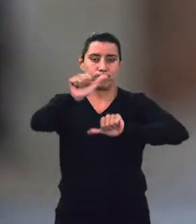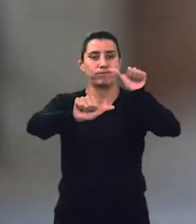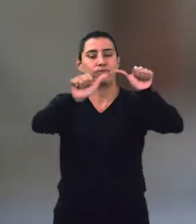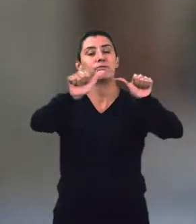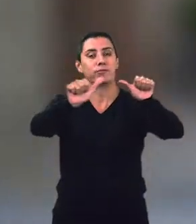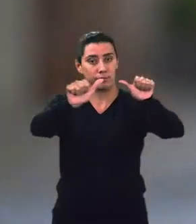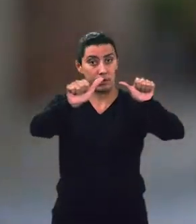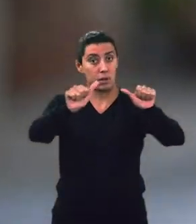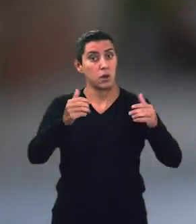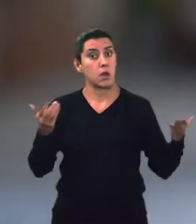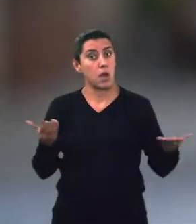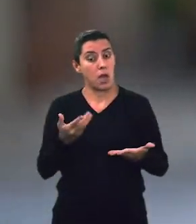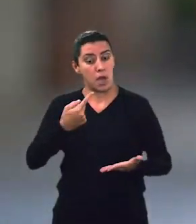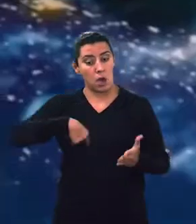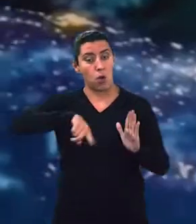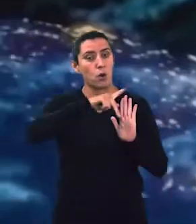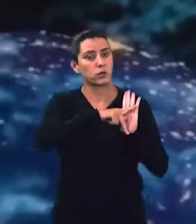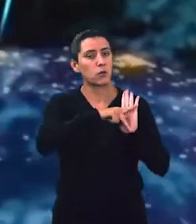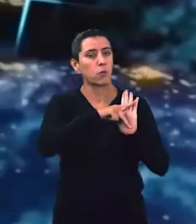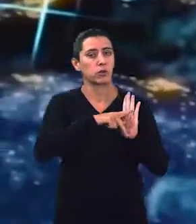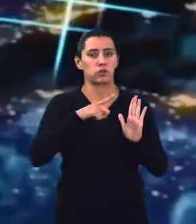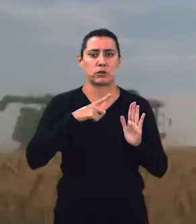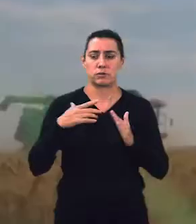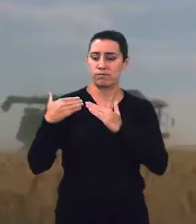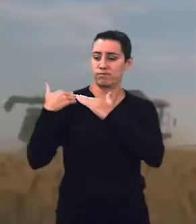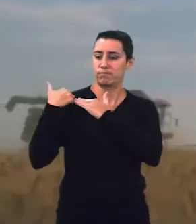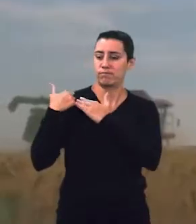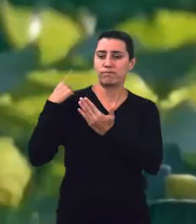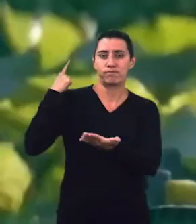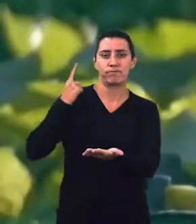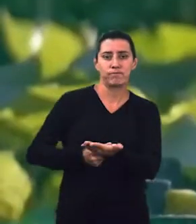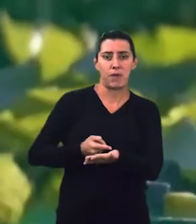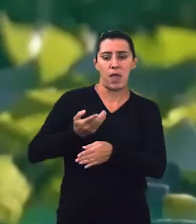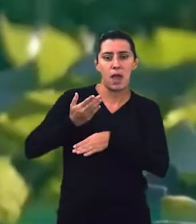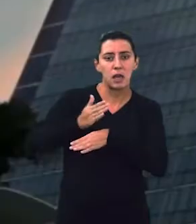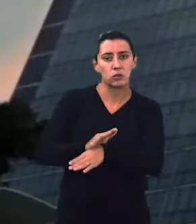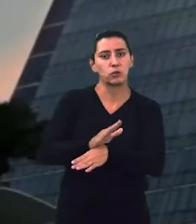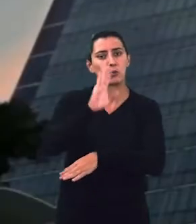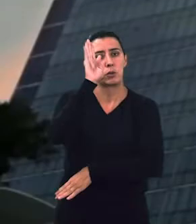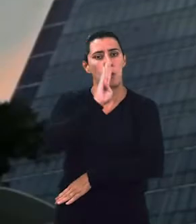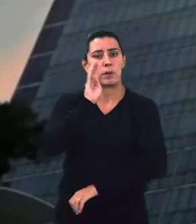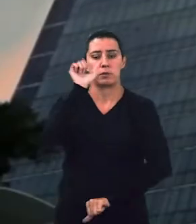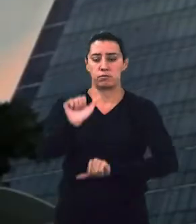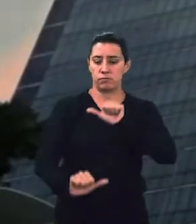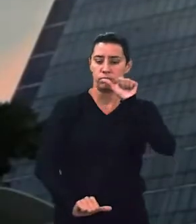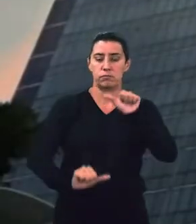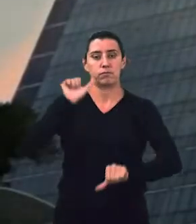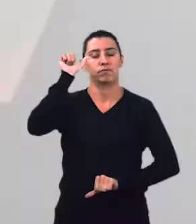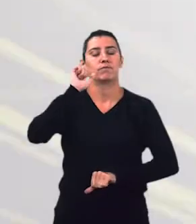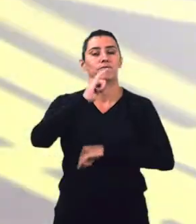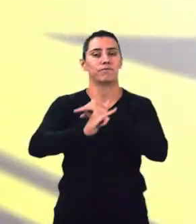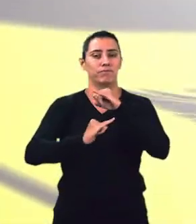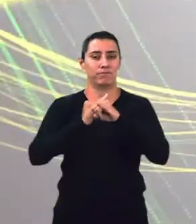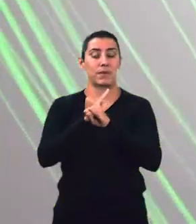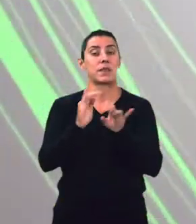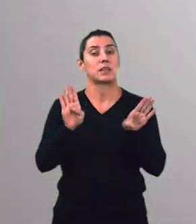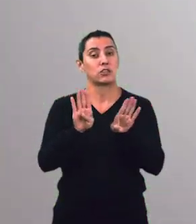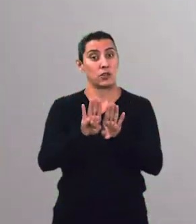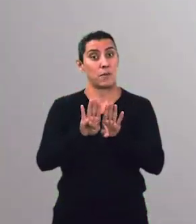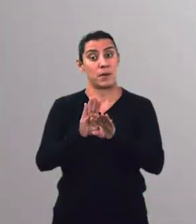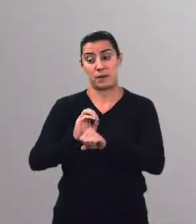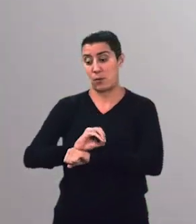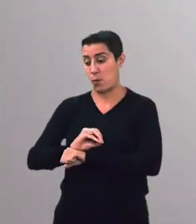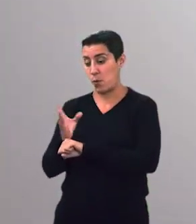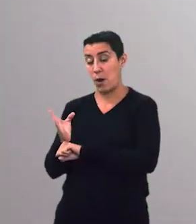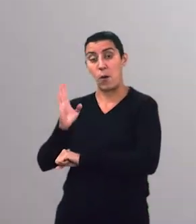projetos mostram o nosso compromisso com o crescimento econômico e a transformação digital do Brasil. Huawei Brasil.